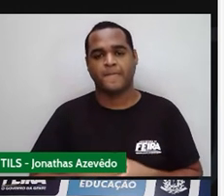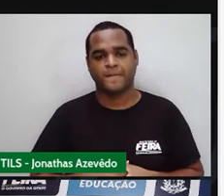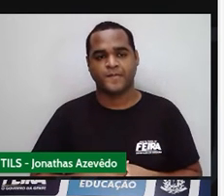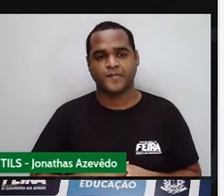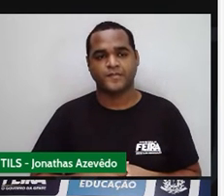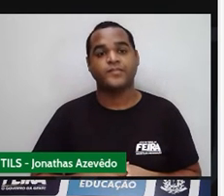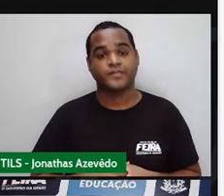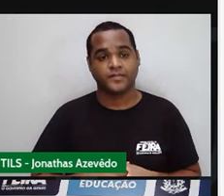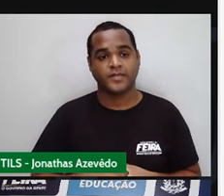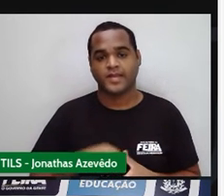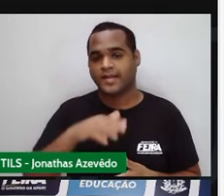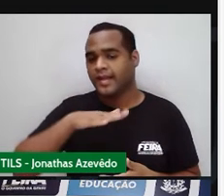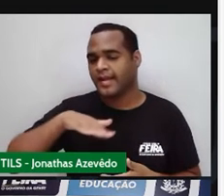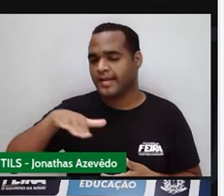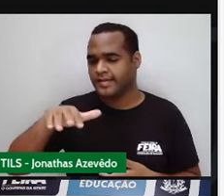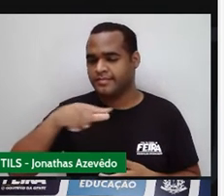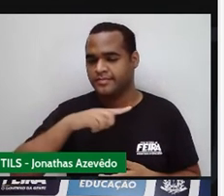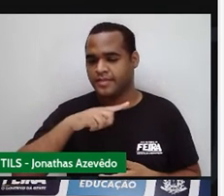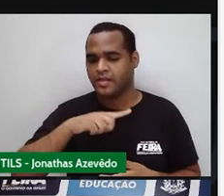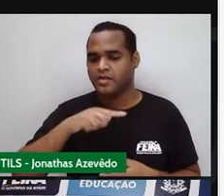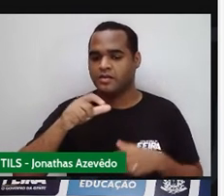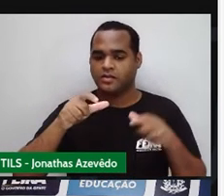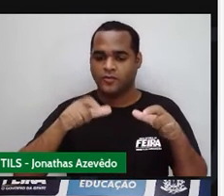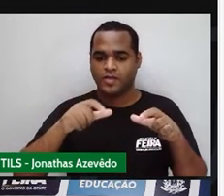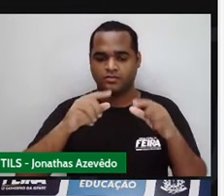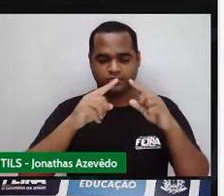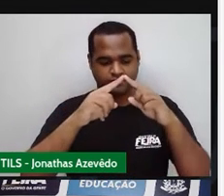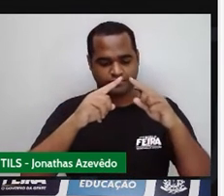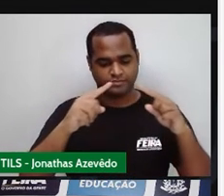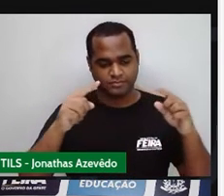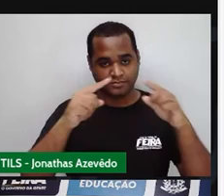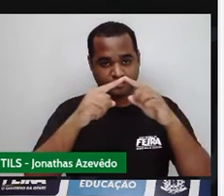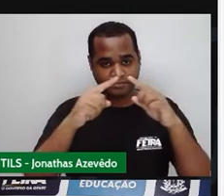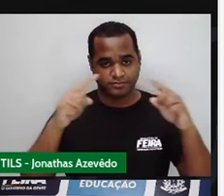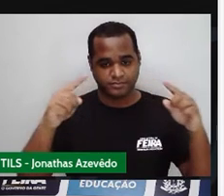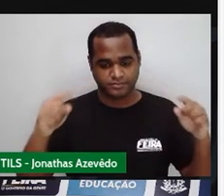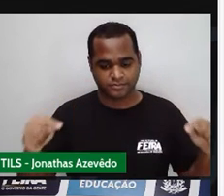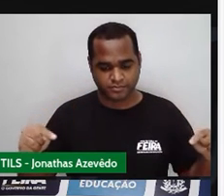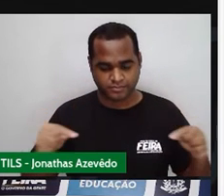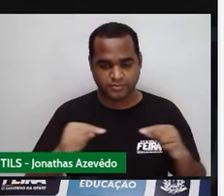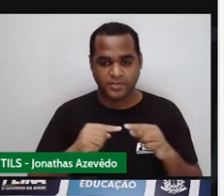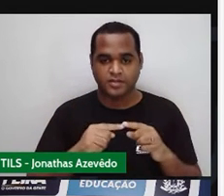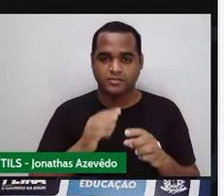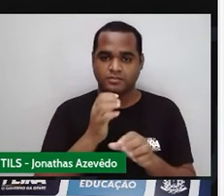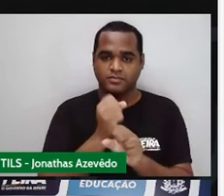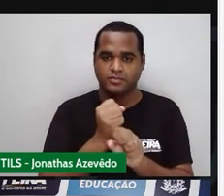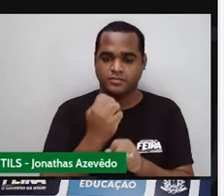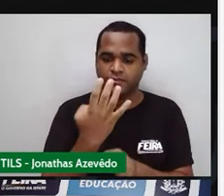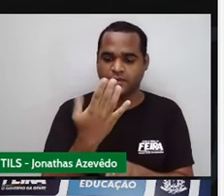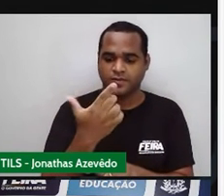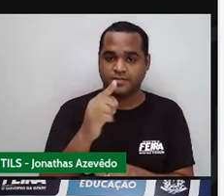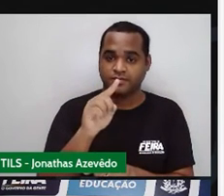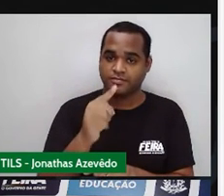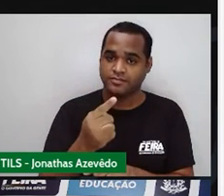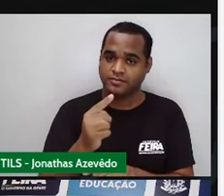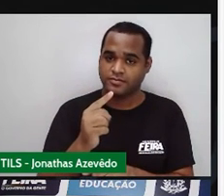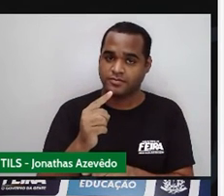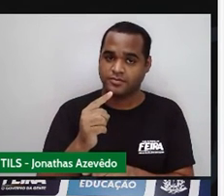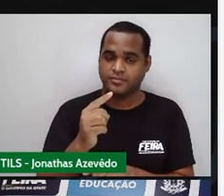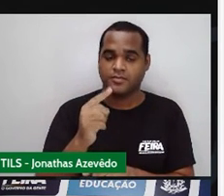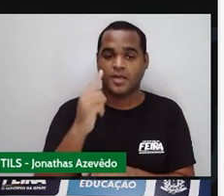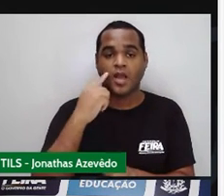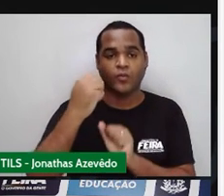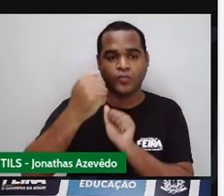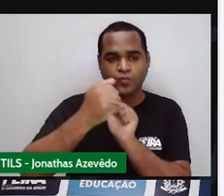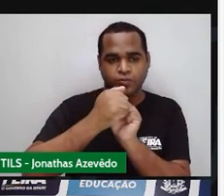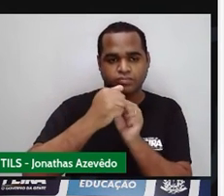Que a área desse trapézio, a área desse trapézio, está dando 42. A área do trapézio, se a gente